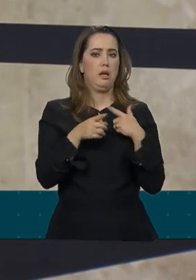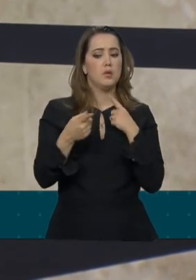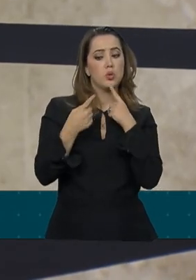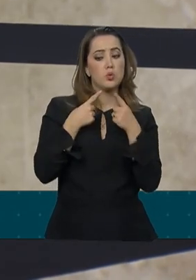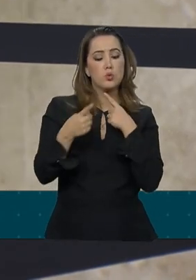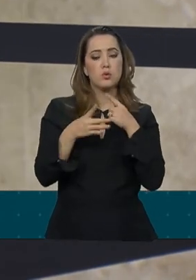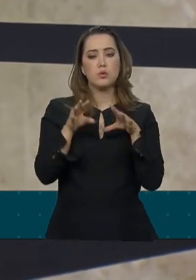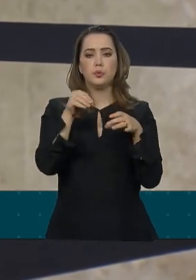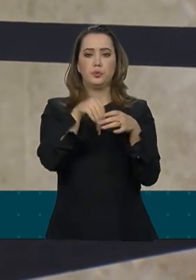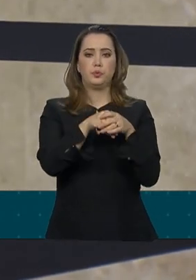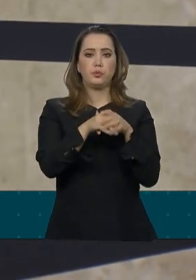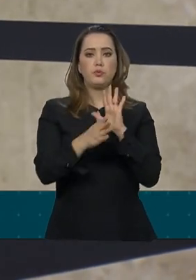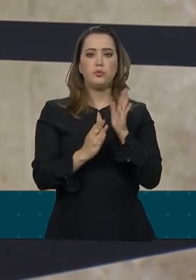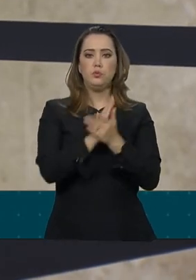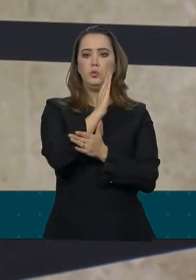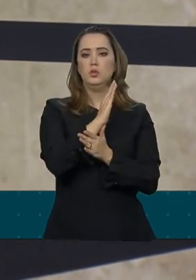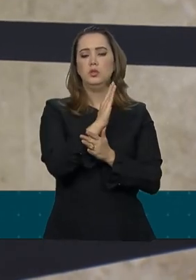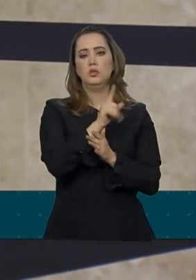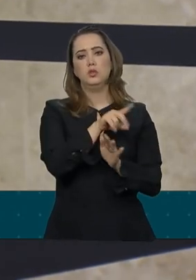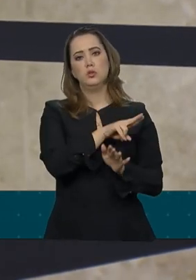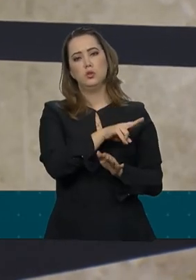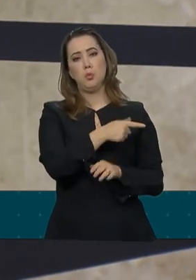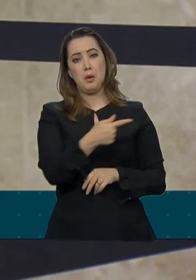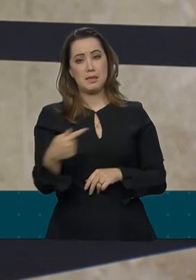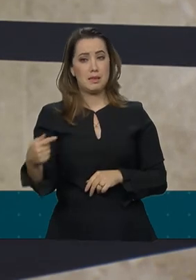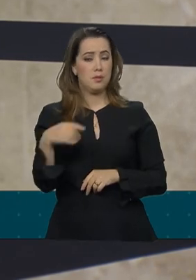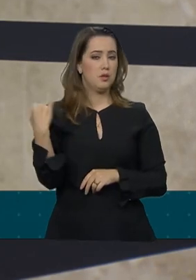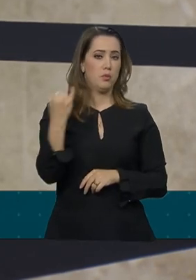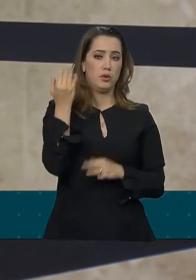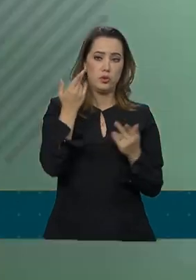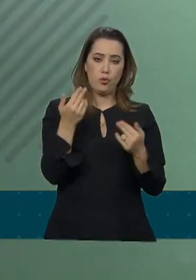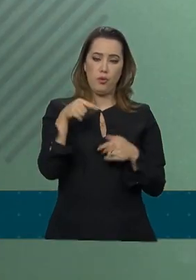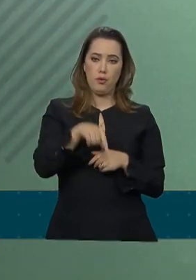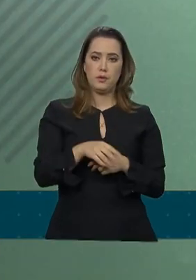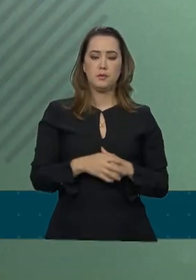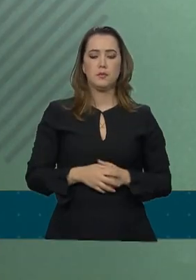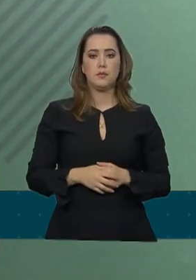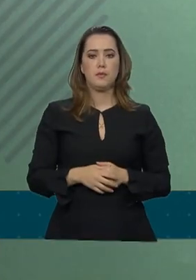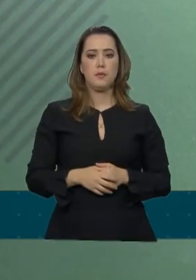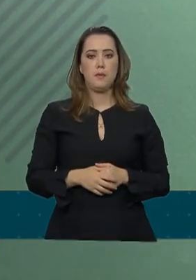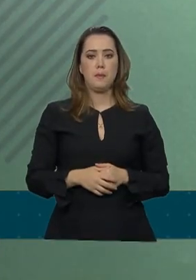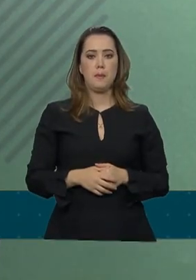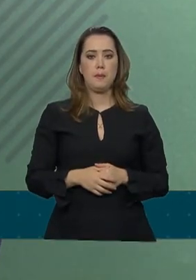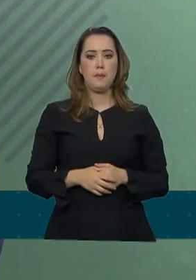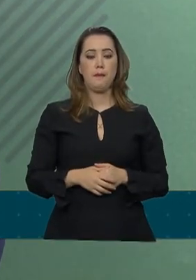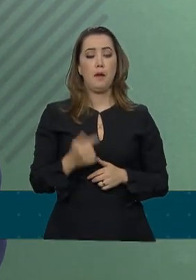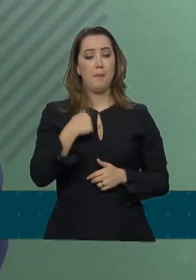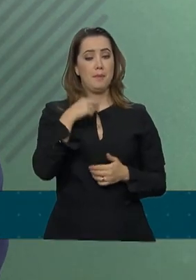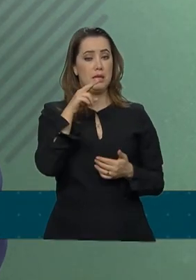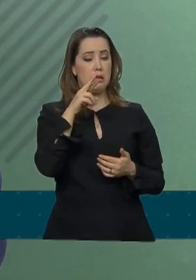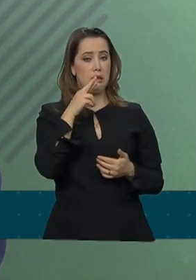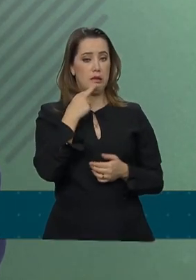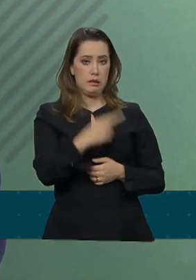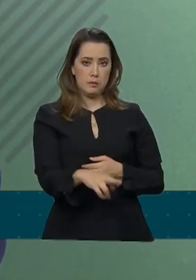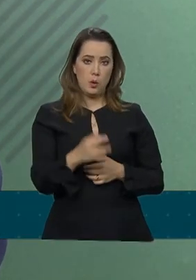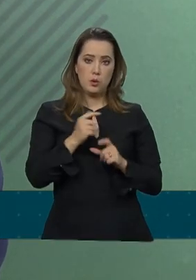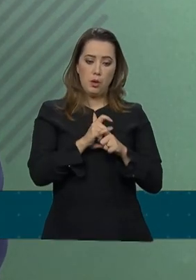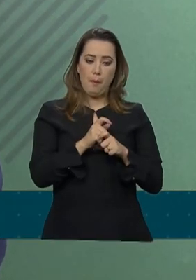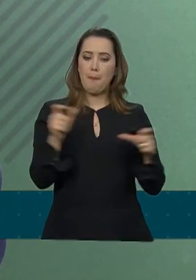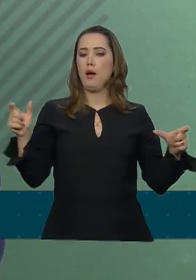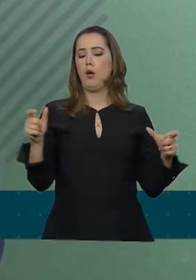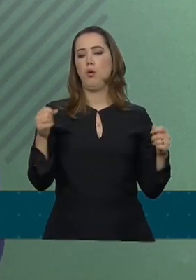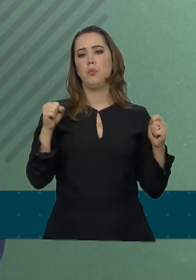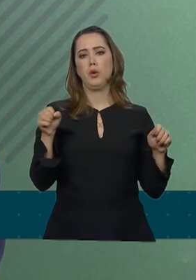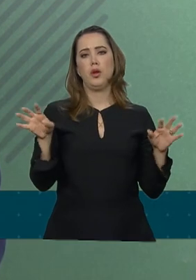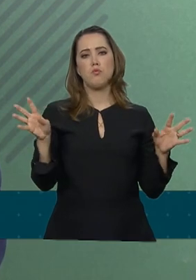em torno da aprovação numa semana tão decisiva quanto essa. A minha resposta será um pouco mais abrangente, porque ela há de